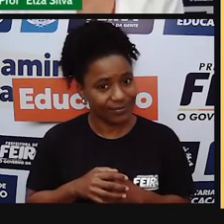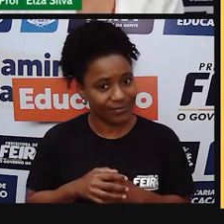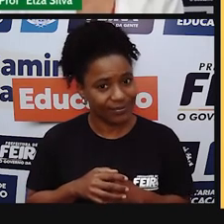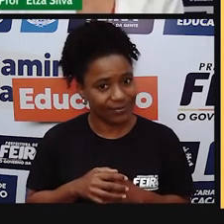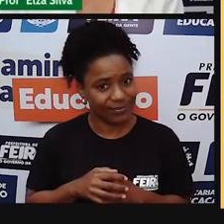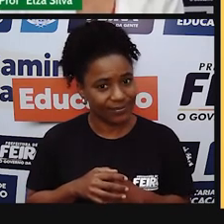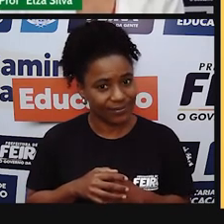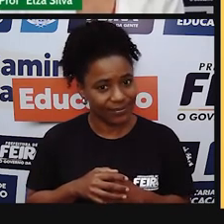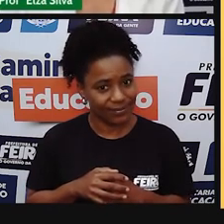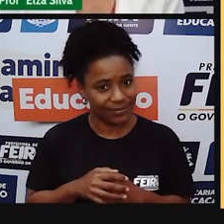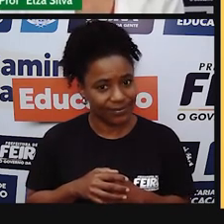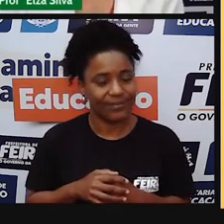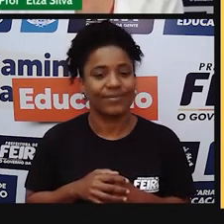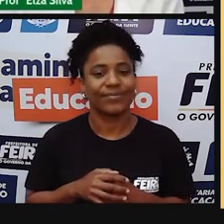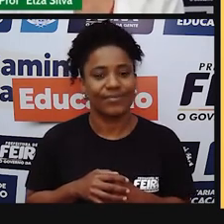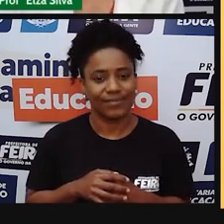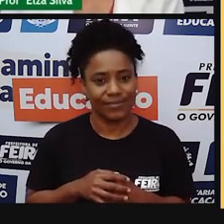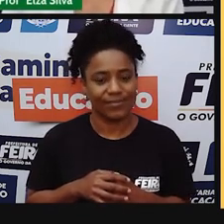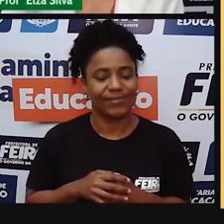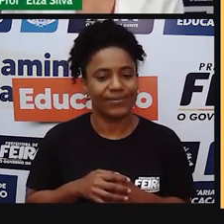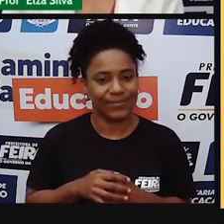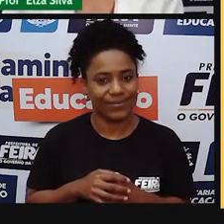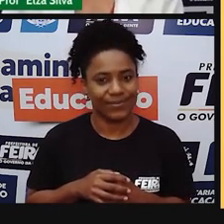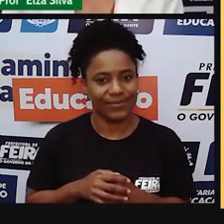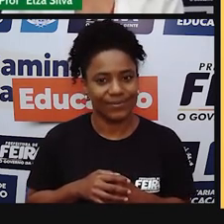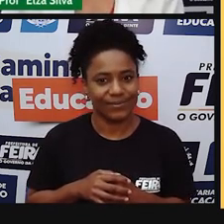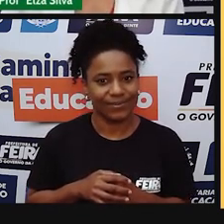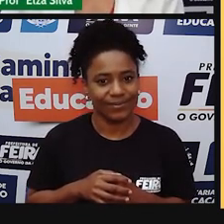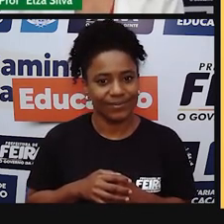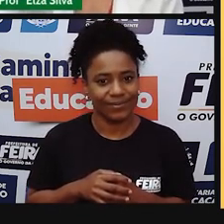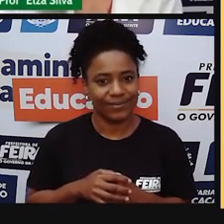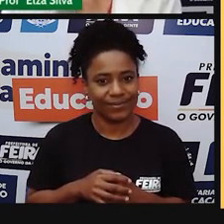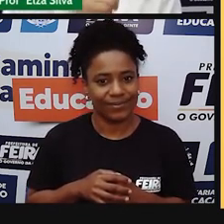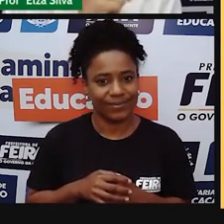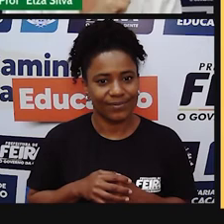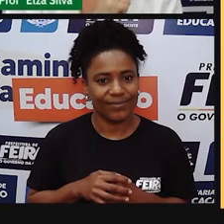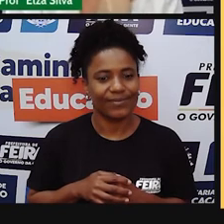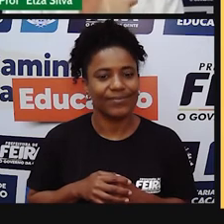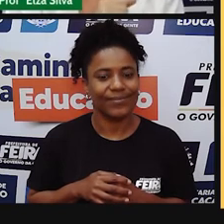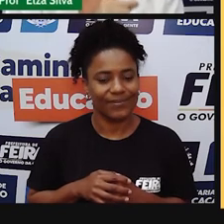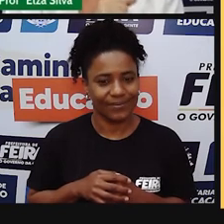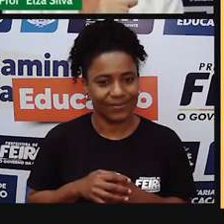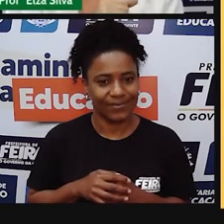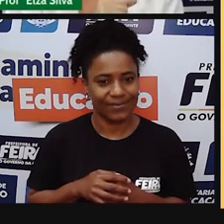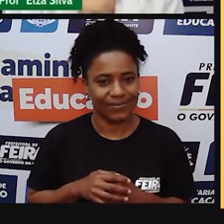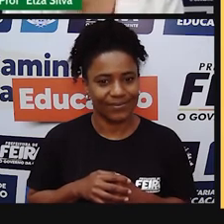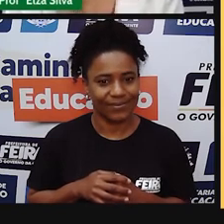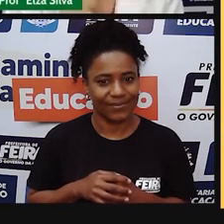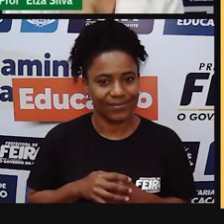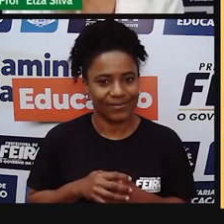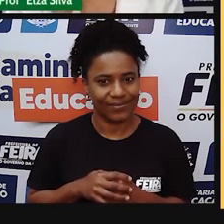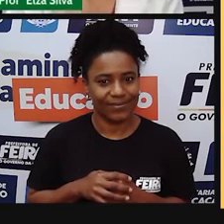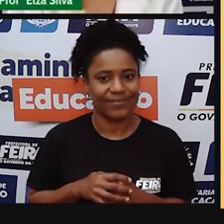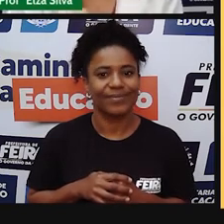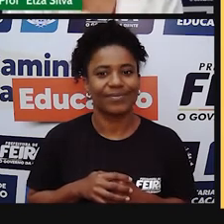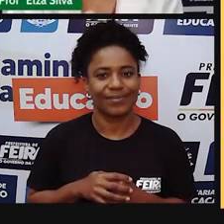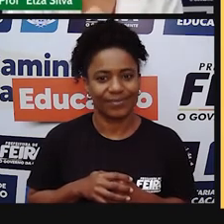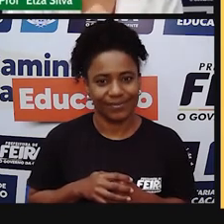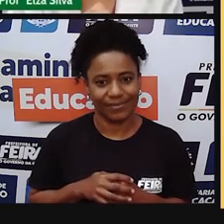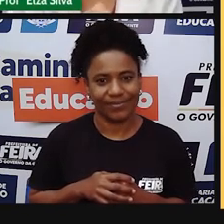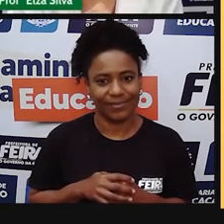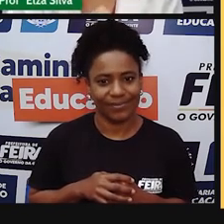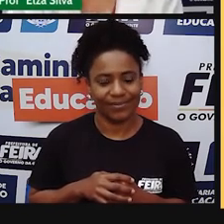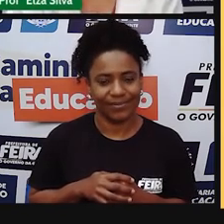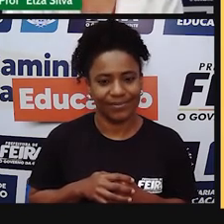So, ele comes natural to me. And you can learn technology, but you have to work at